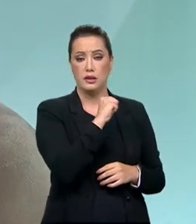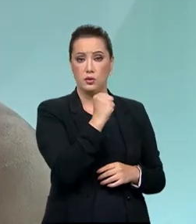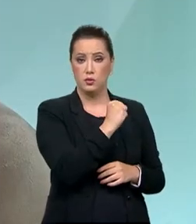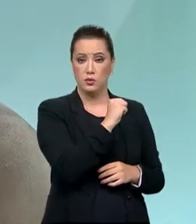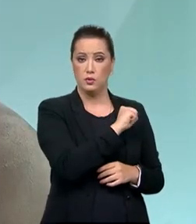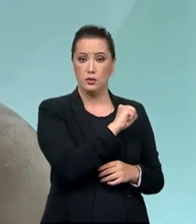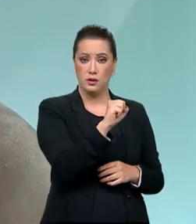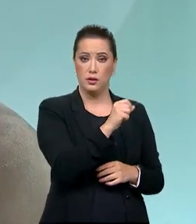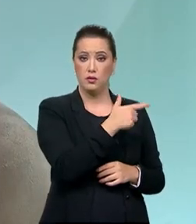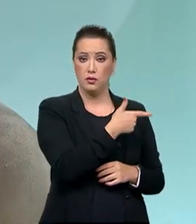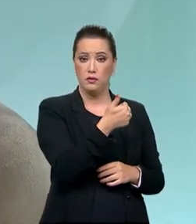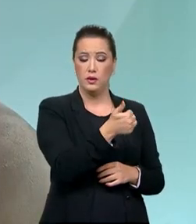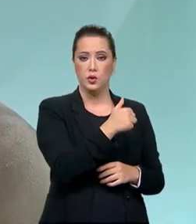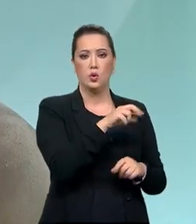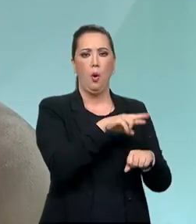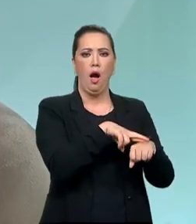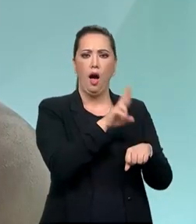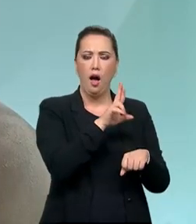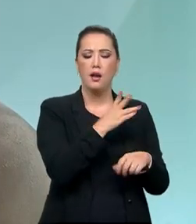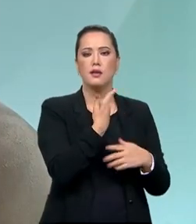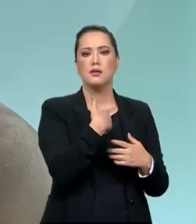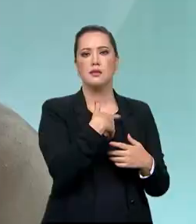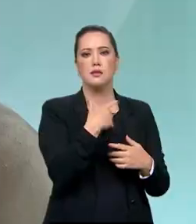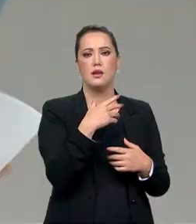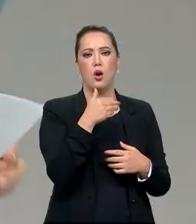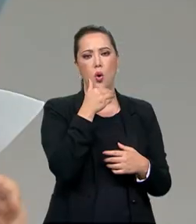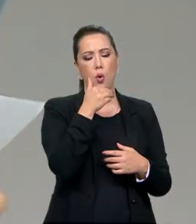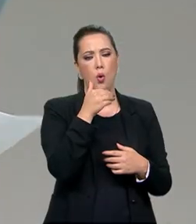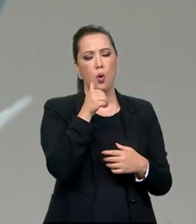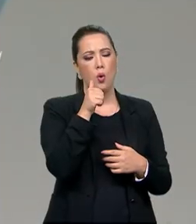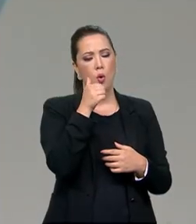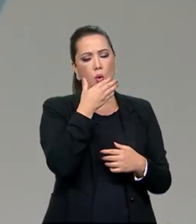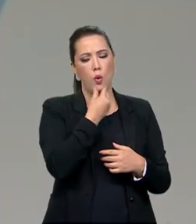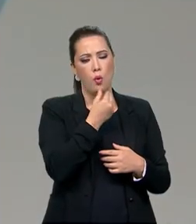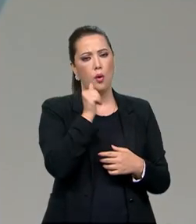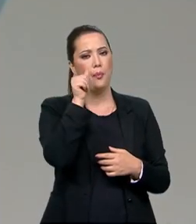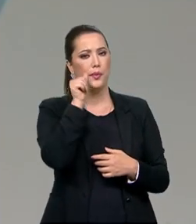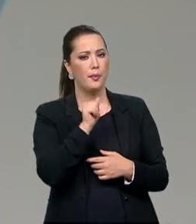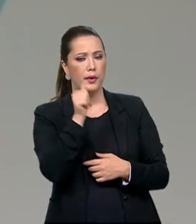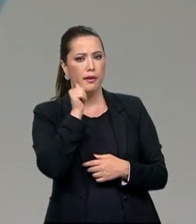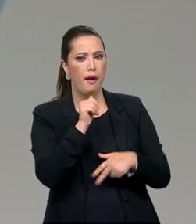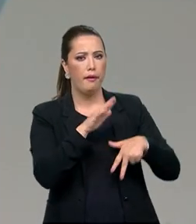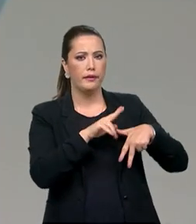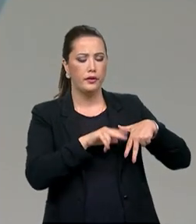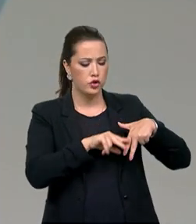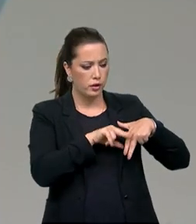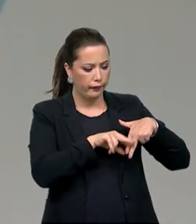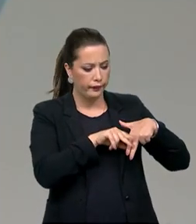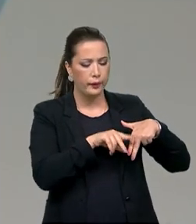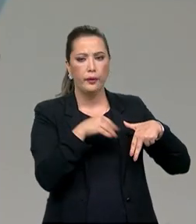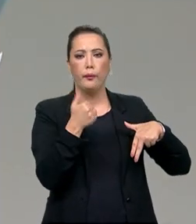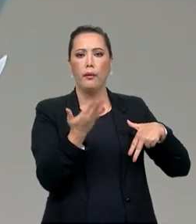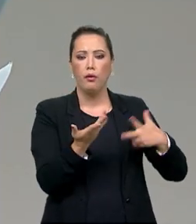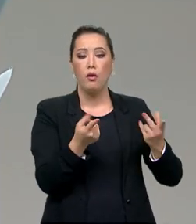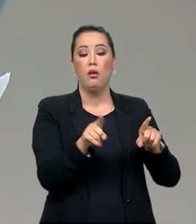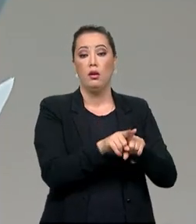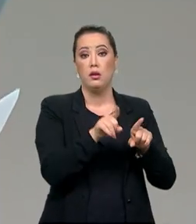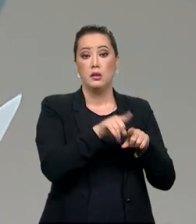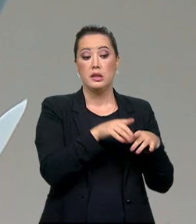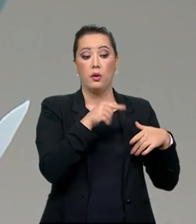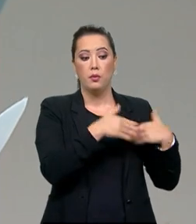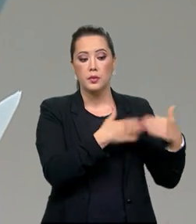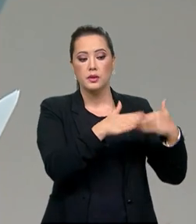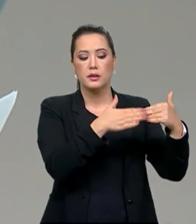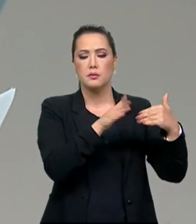O tema racial, o tema do gênero, das identidades. A senhora considera que todos esses temas vão ter um prosseguimento nesse século